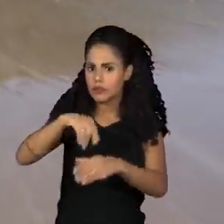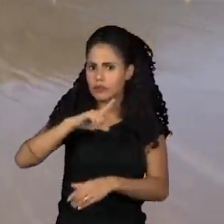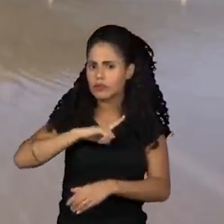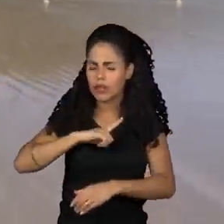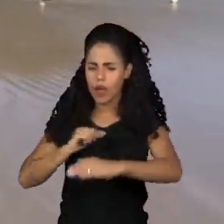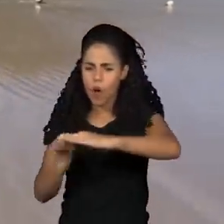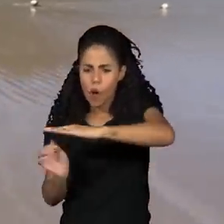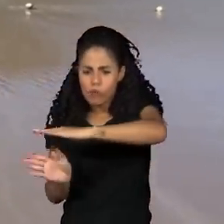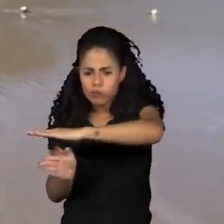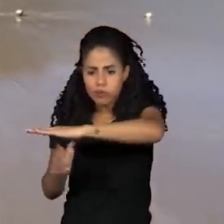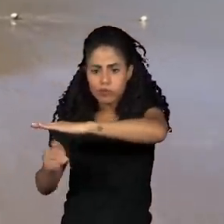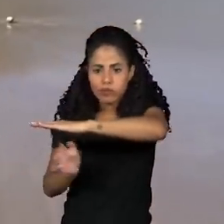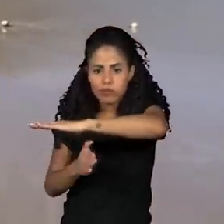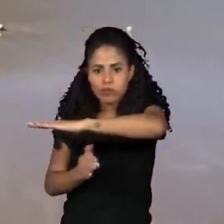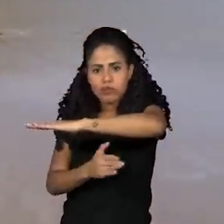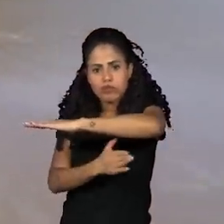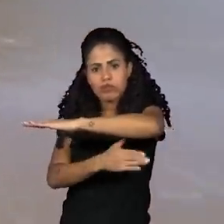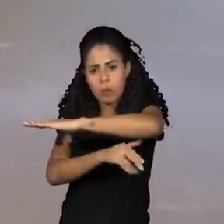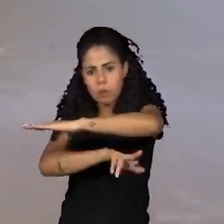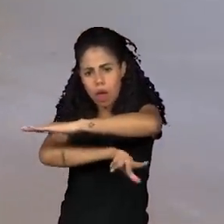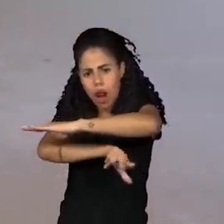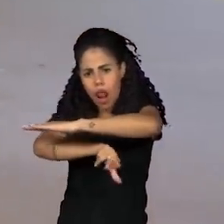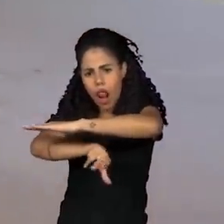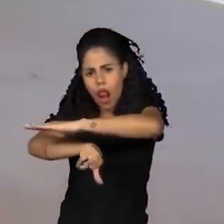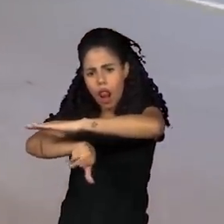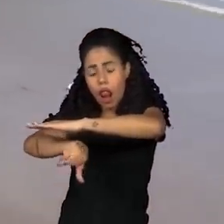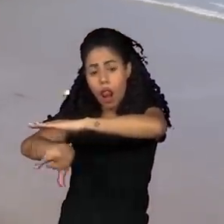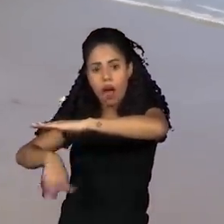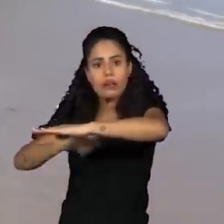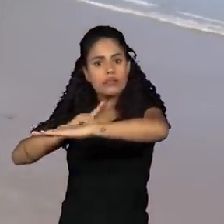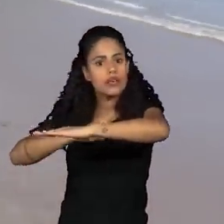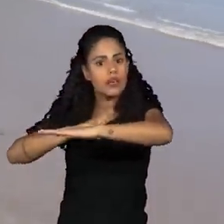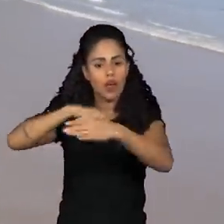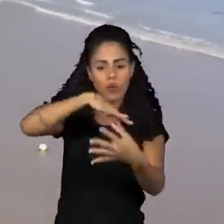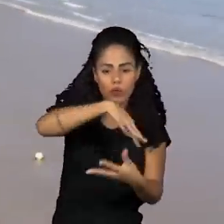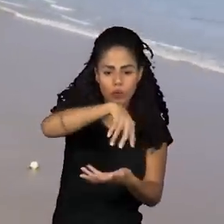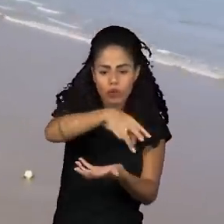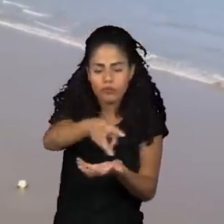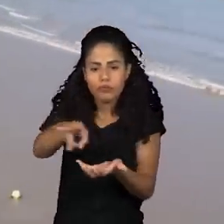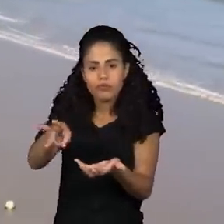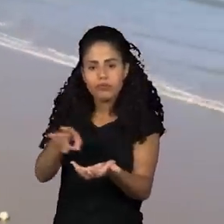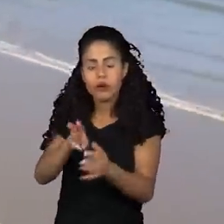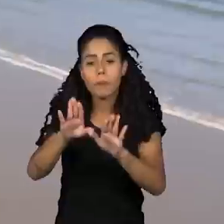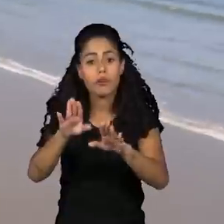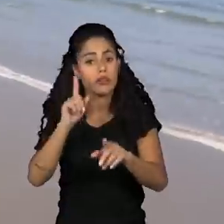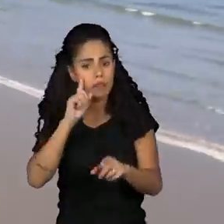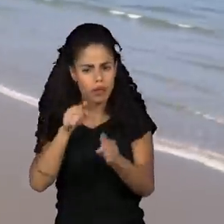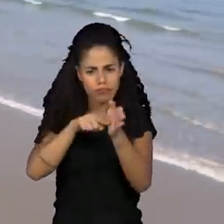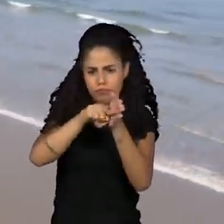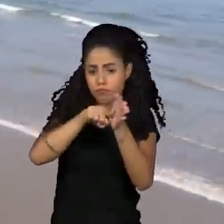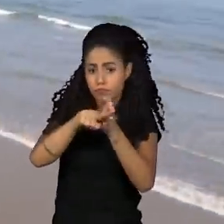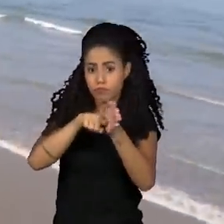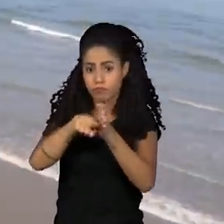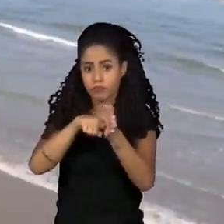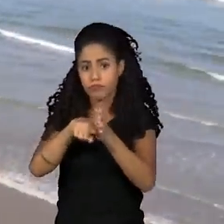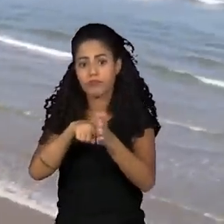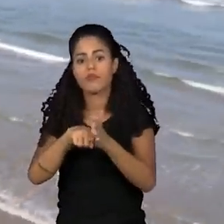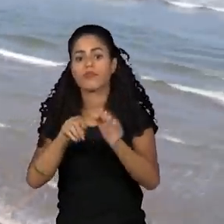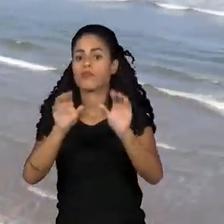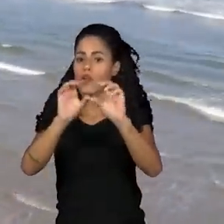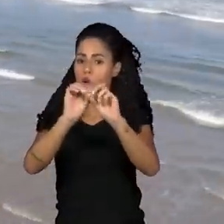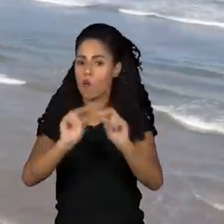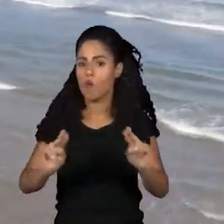ecossistemas marinhos abrigam a maior biodiversidade do planeta. Ainda assim, de acordo com a Organização das Nações